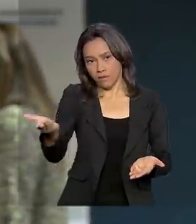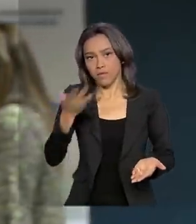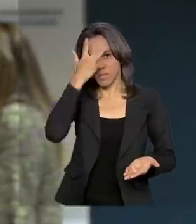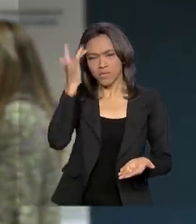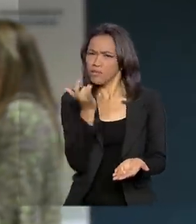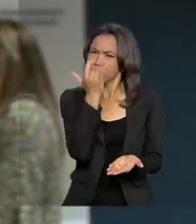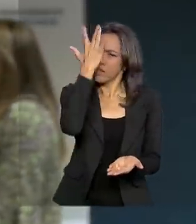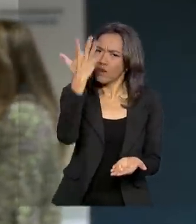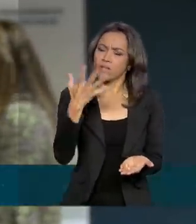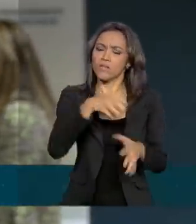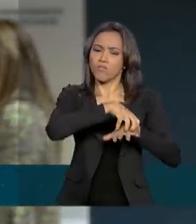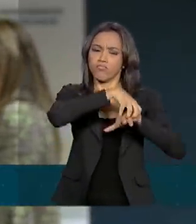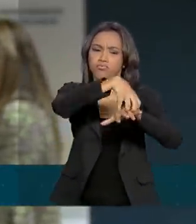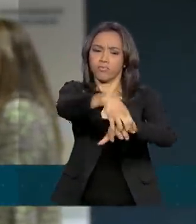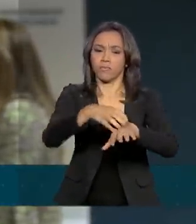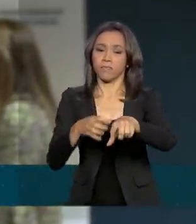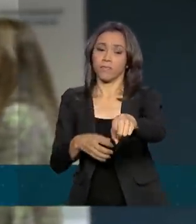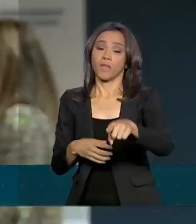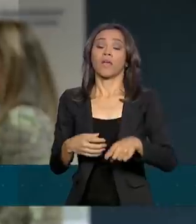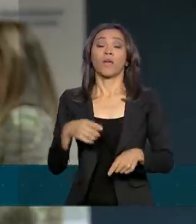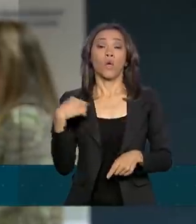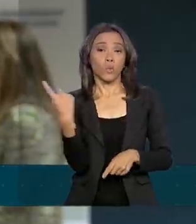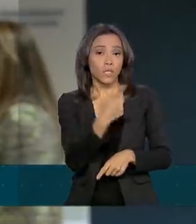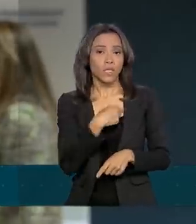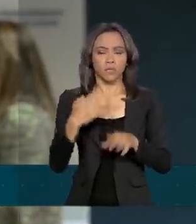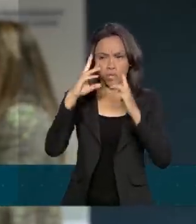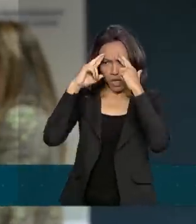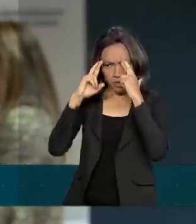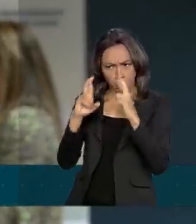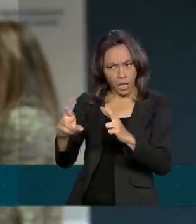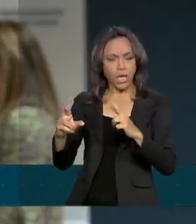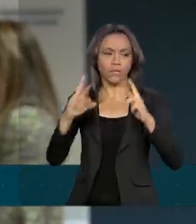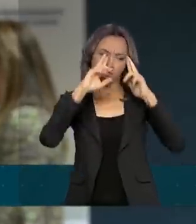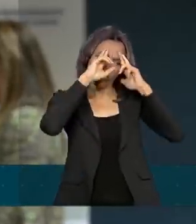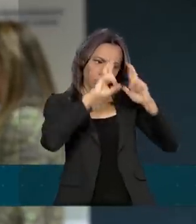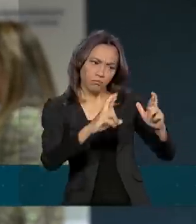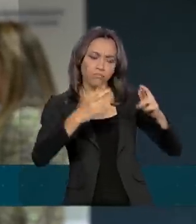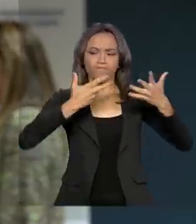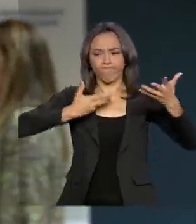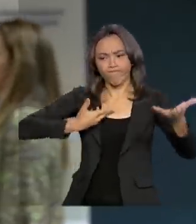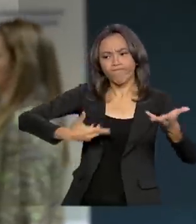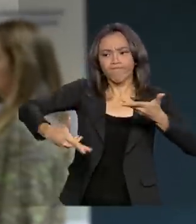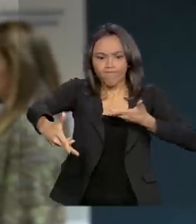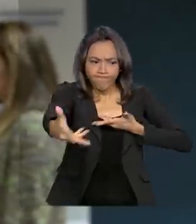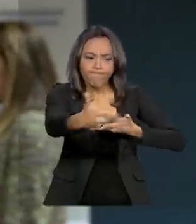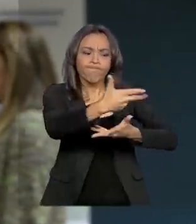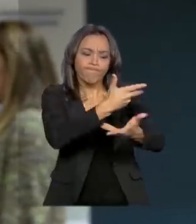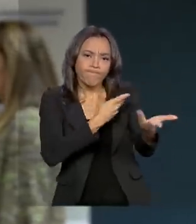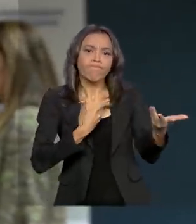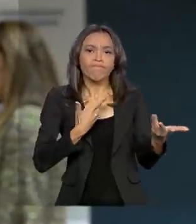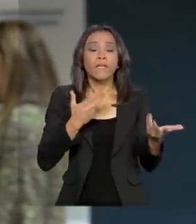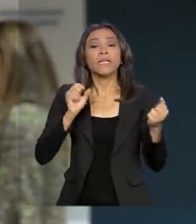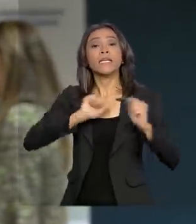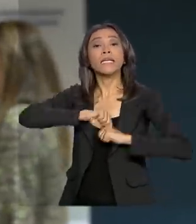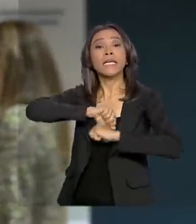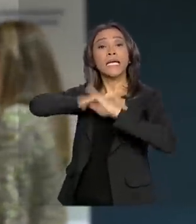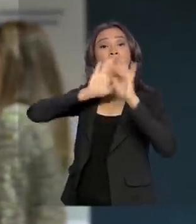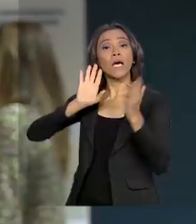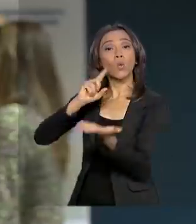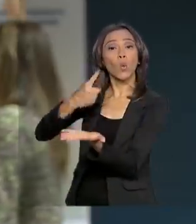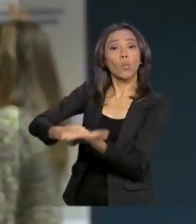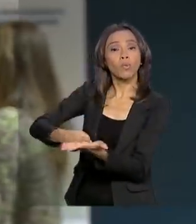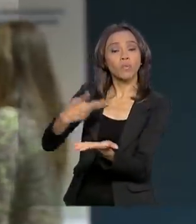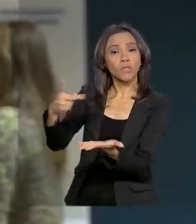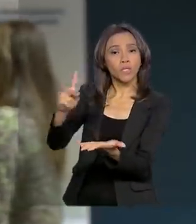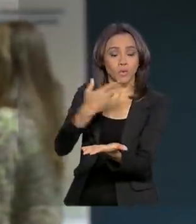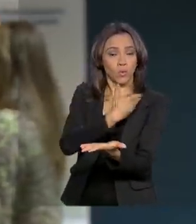conseguiu construir uma relação de respeito, uma relação cordial e deixou muito claro o papel do governo federal como um mediador